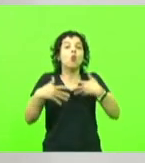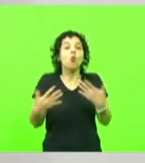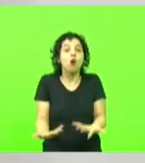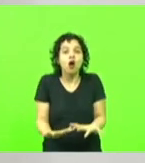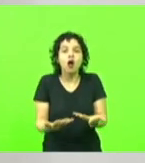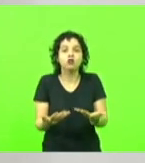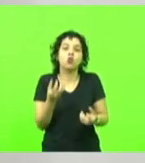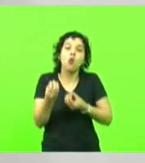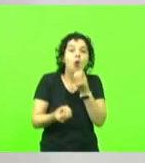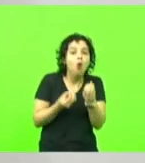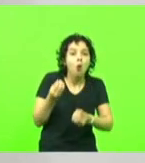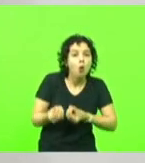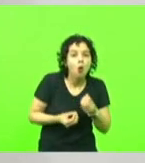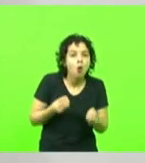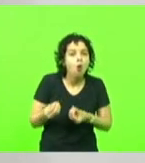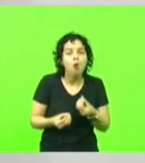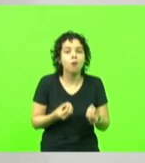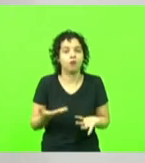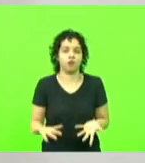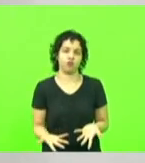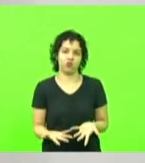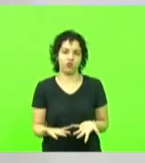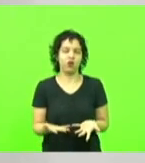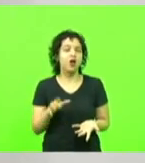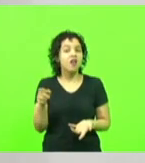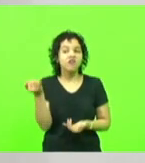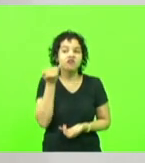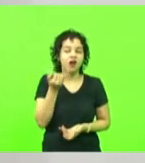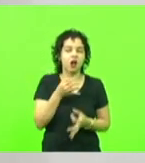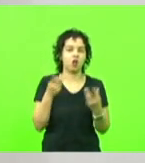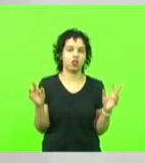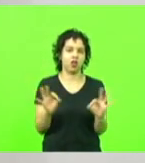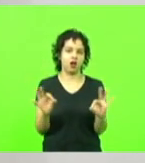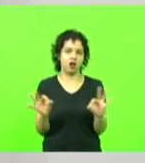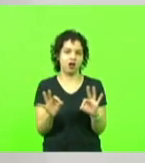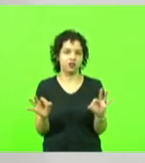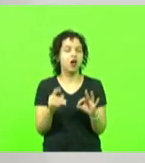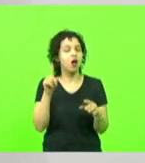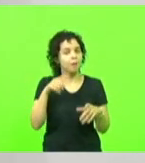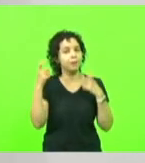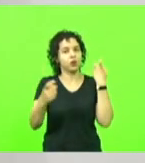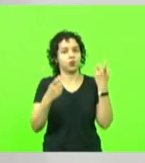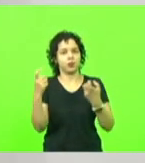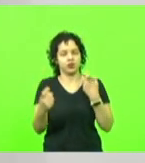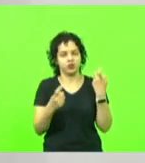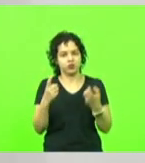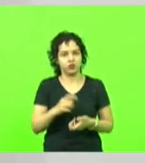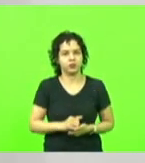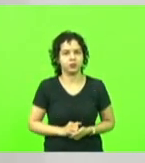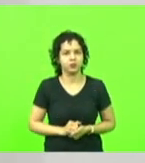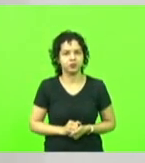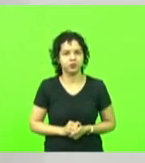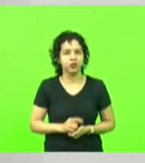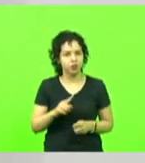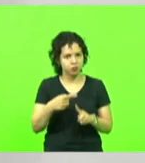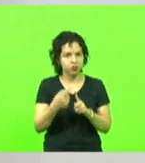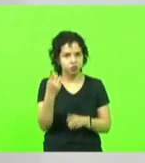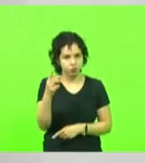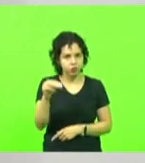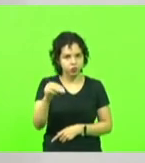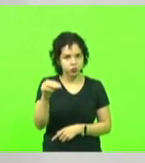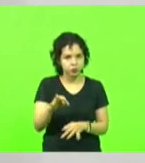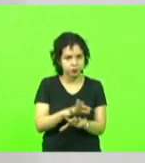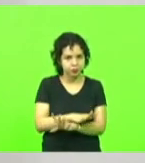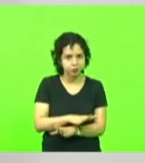tipo de energia e como ou quando ela vai ocorrer. Isso é muito preocupante. Sr. Presidente, mais um minuto para finalizar a